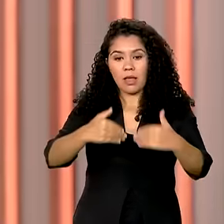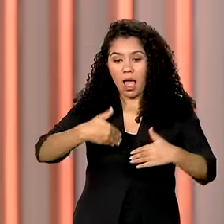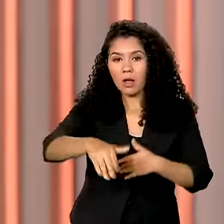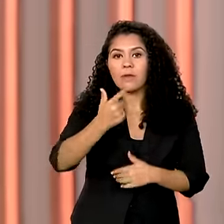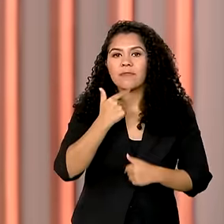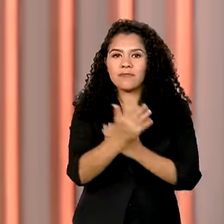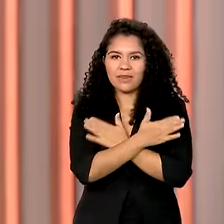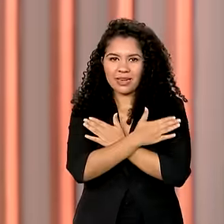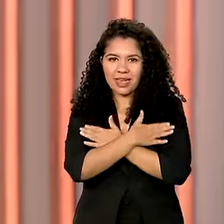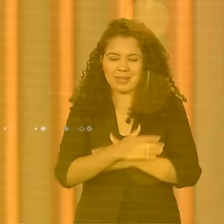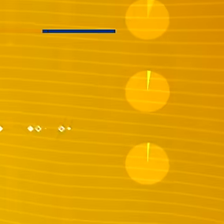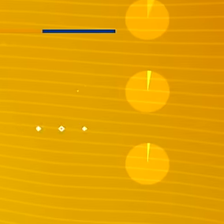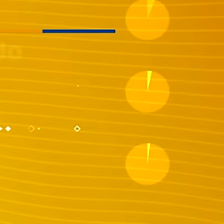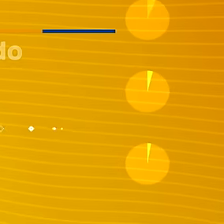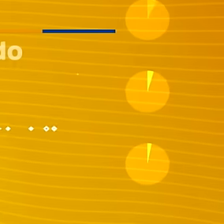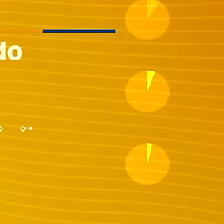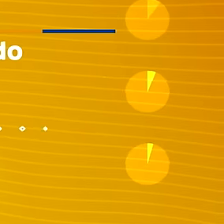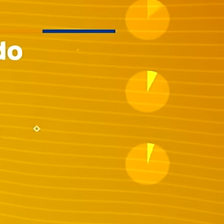A gente volta já.